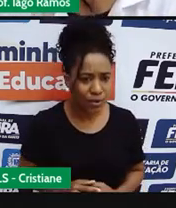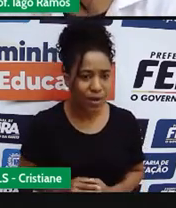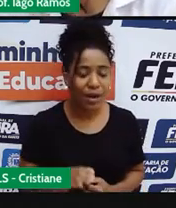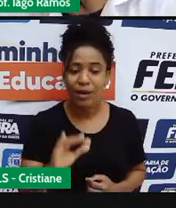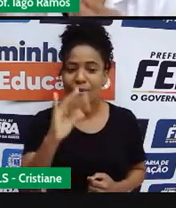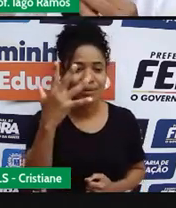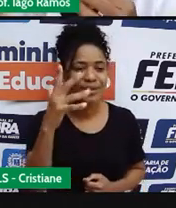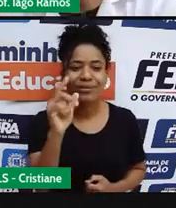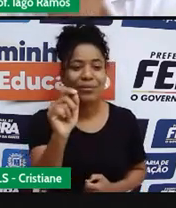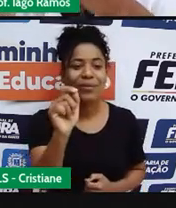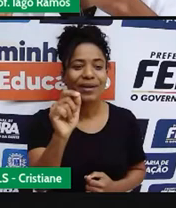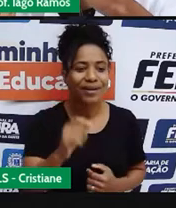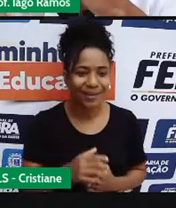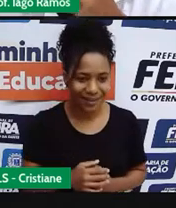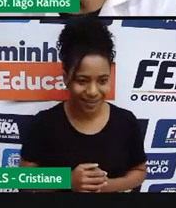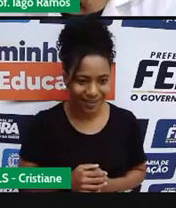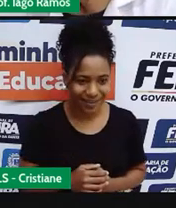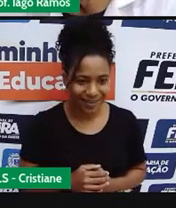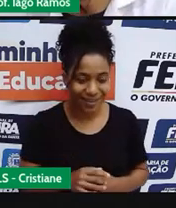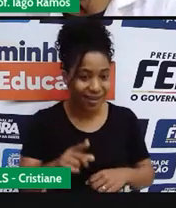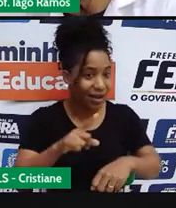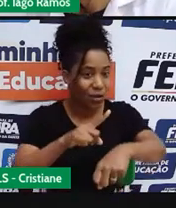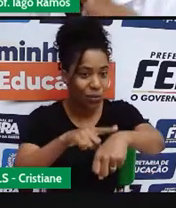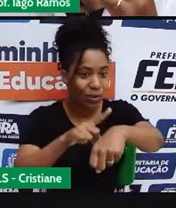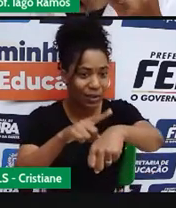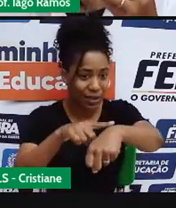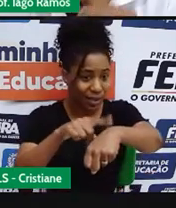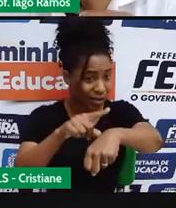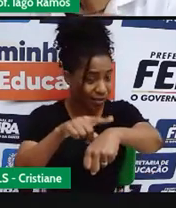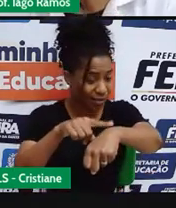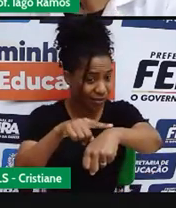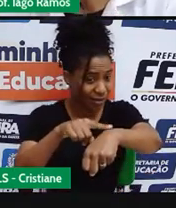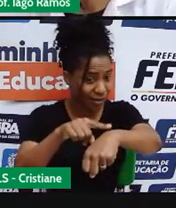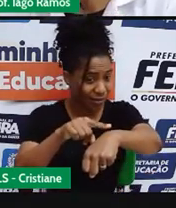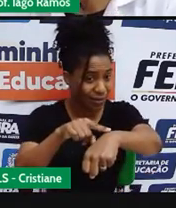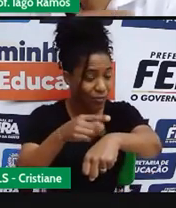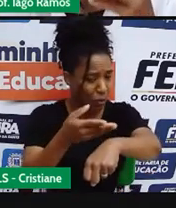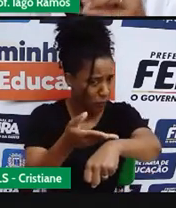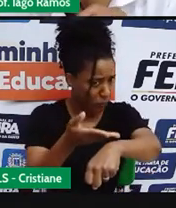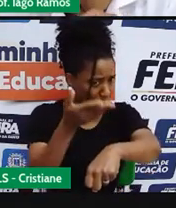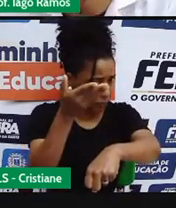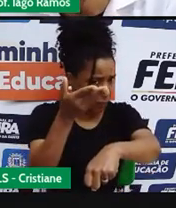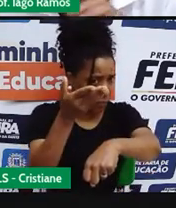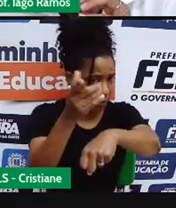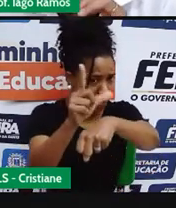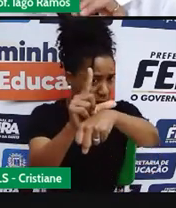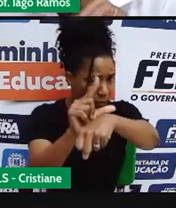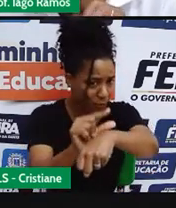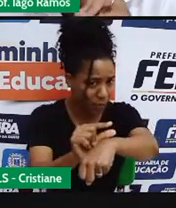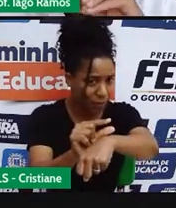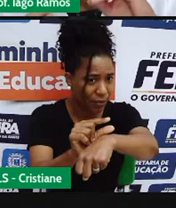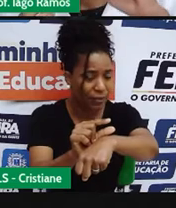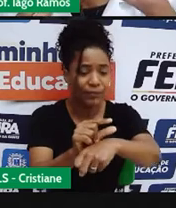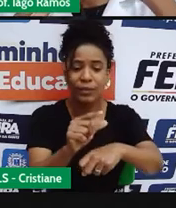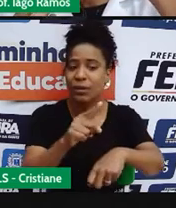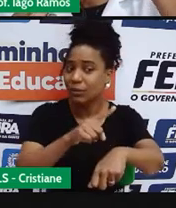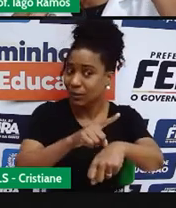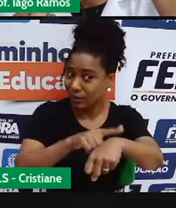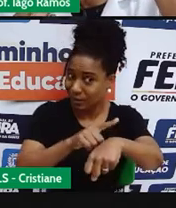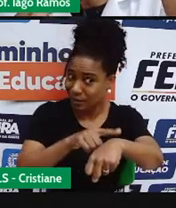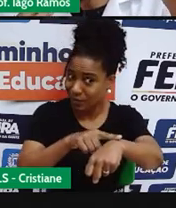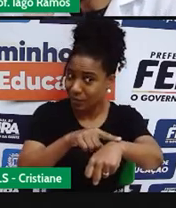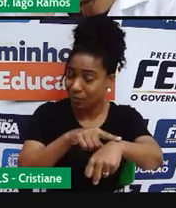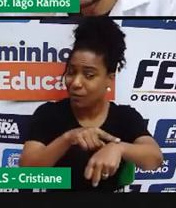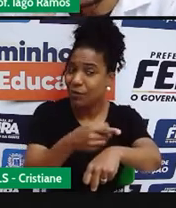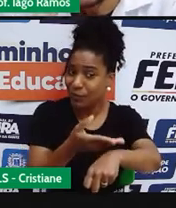acontece com o tempo da viagem? Esse, o que acontece, quer dizer, esse tempo da viagem vai